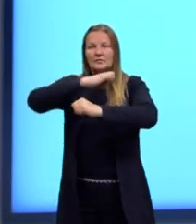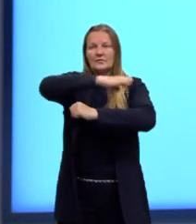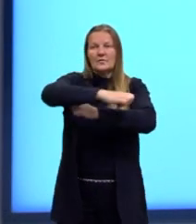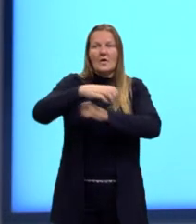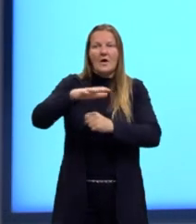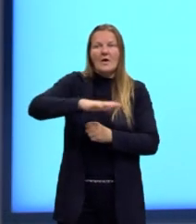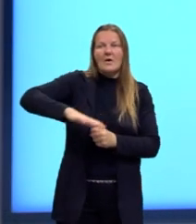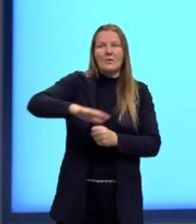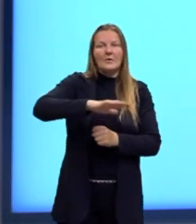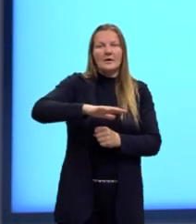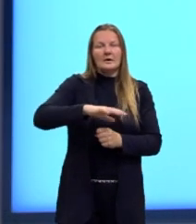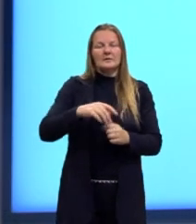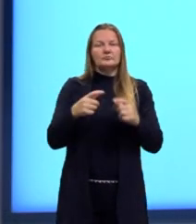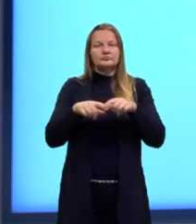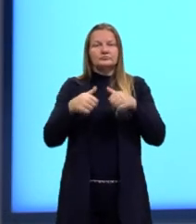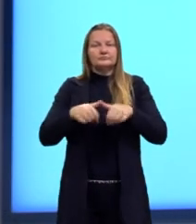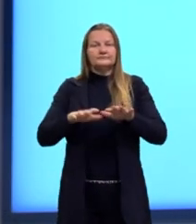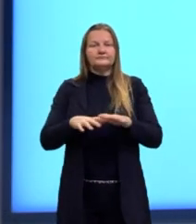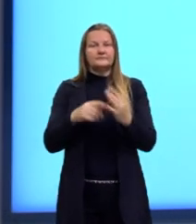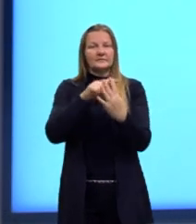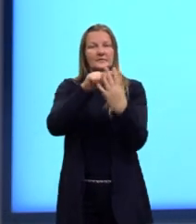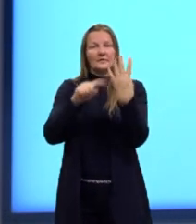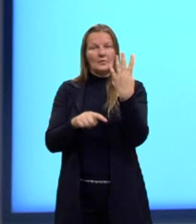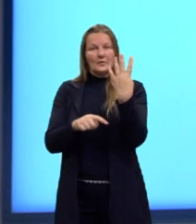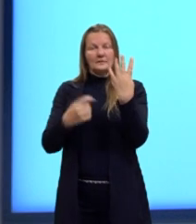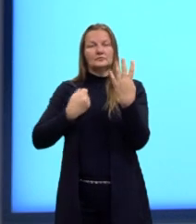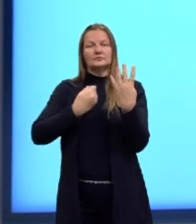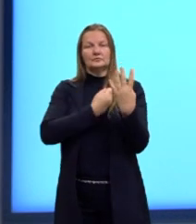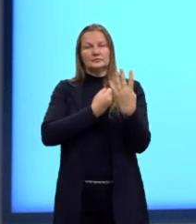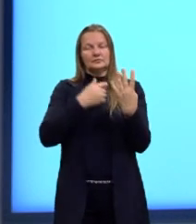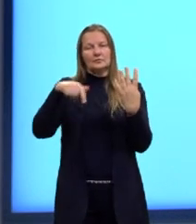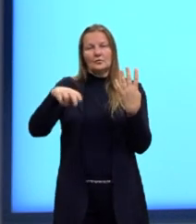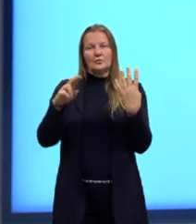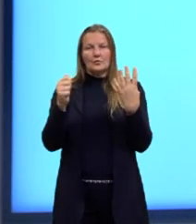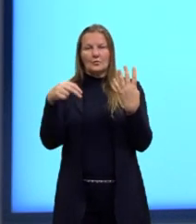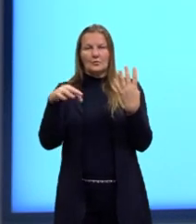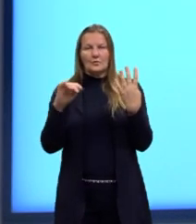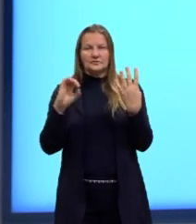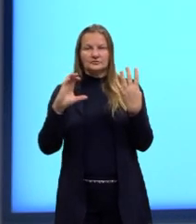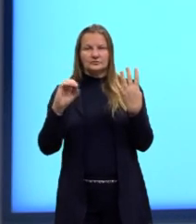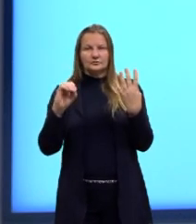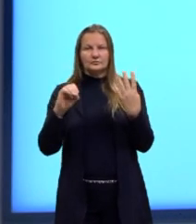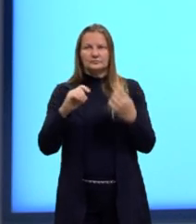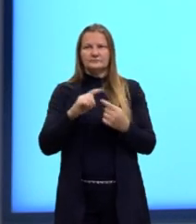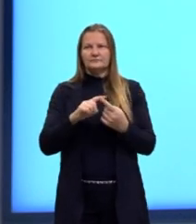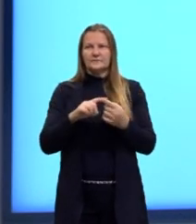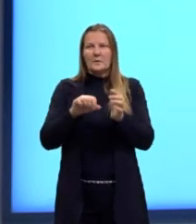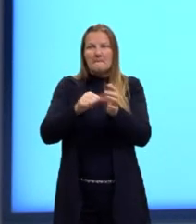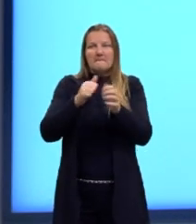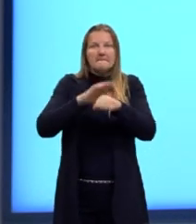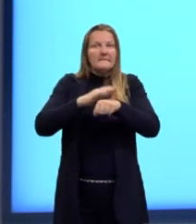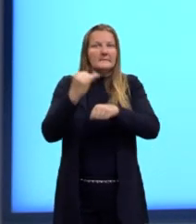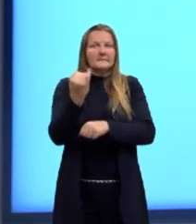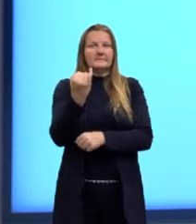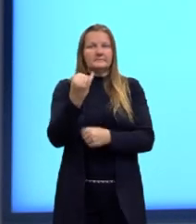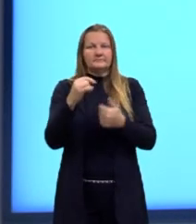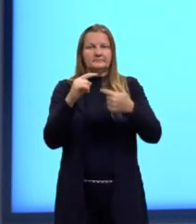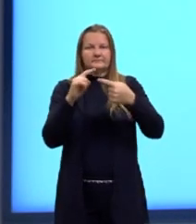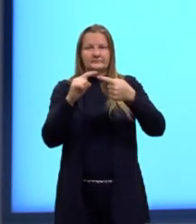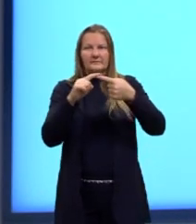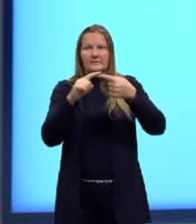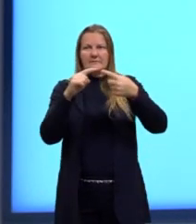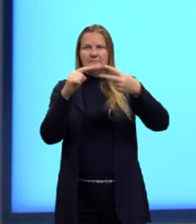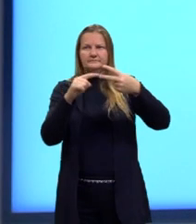Então, a gente tem alguns, né? São quatro números quânticos, certo? O primeiro deles é o principal, depois o momento